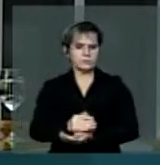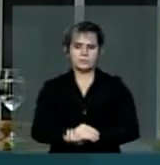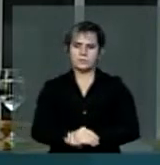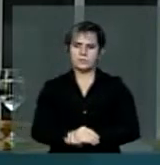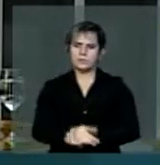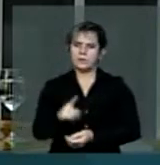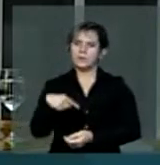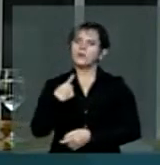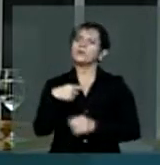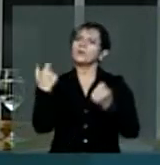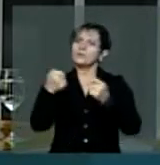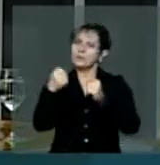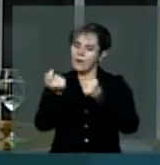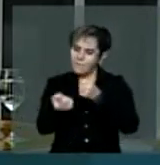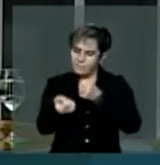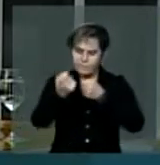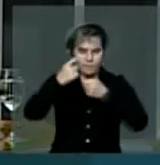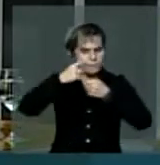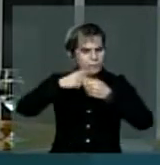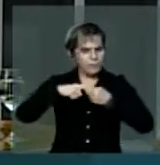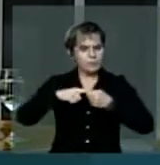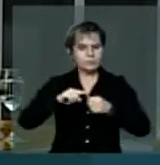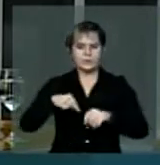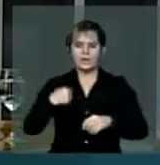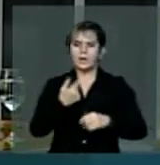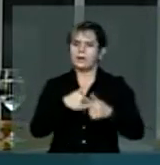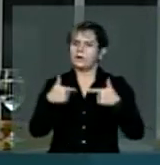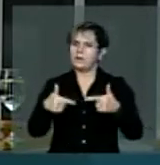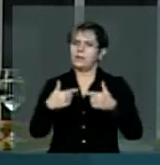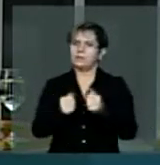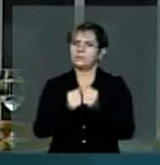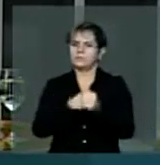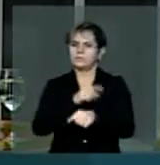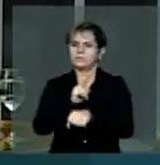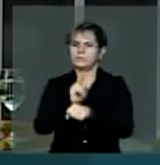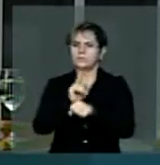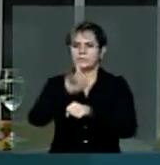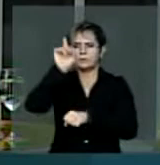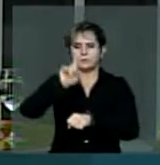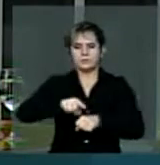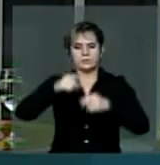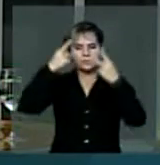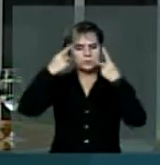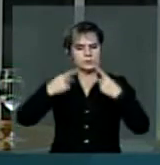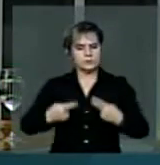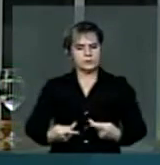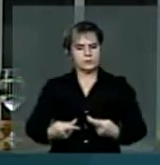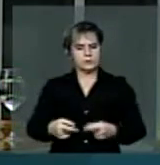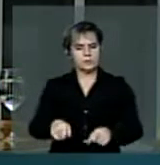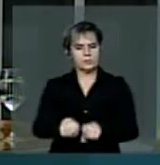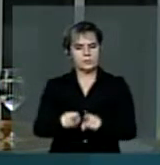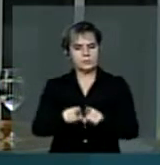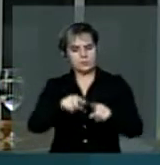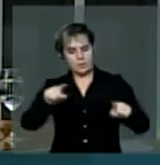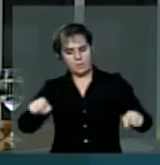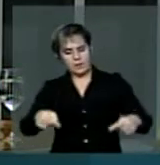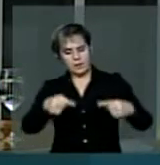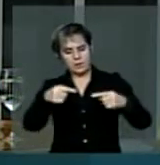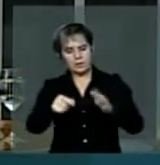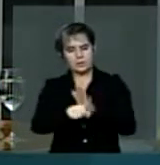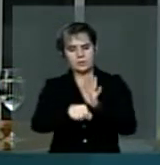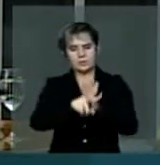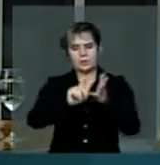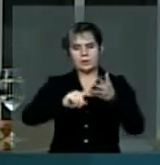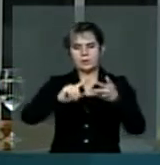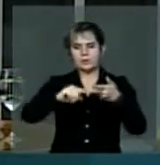Precisamos recuperar nossa luta em defesa dos direitos humanos e no combate às